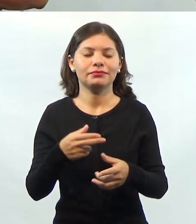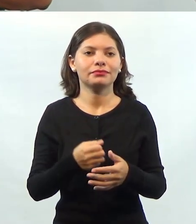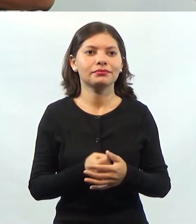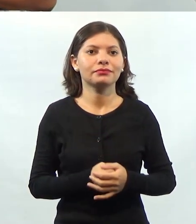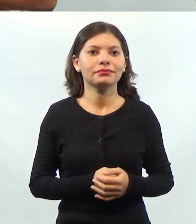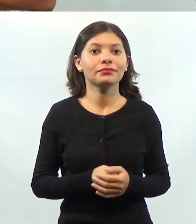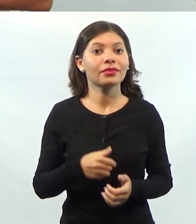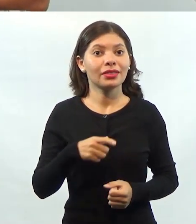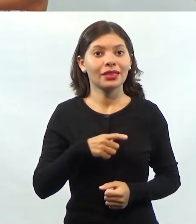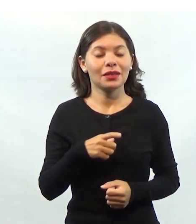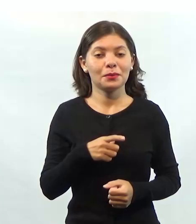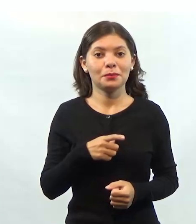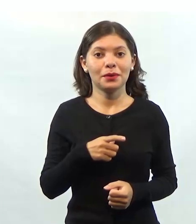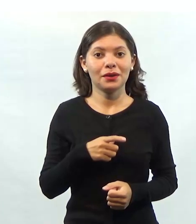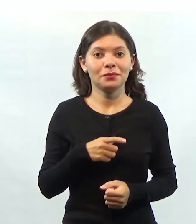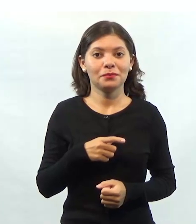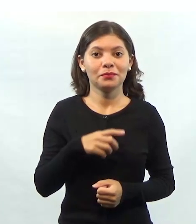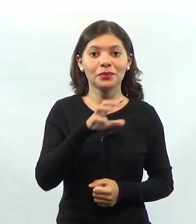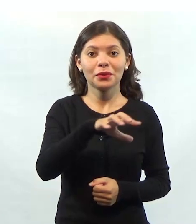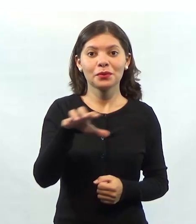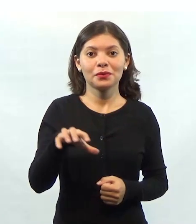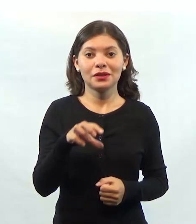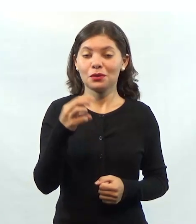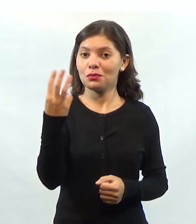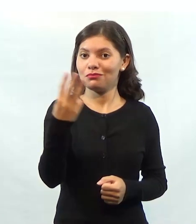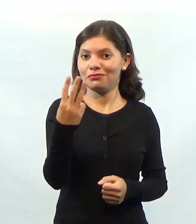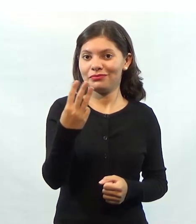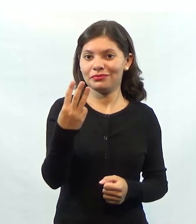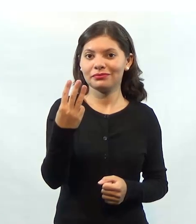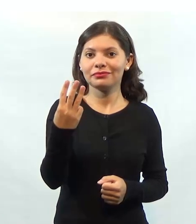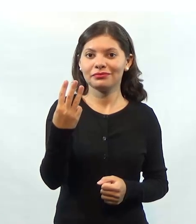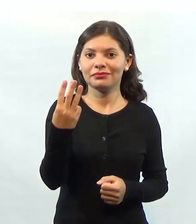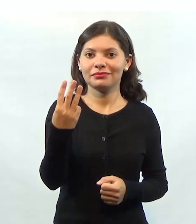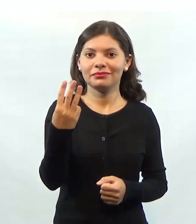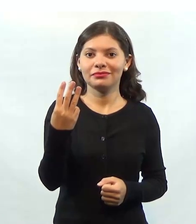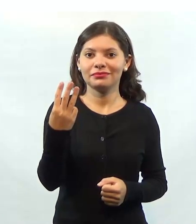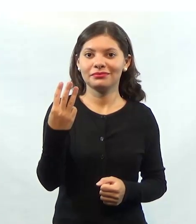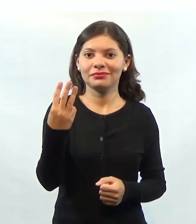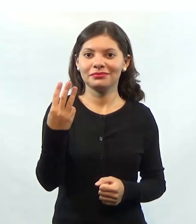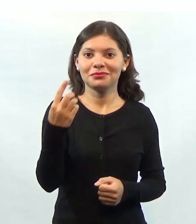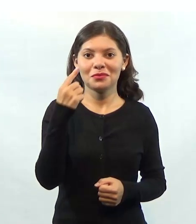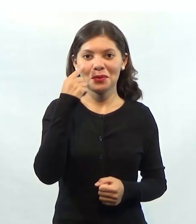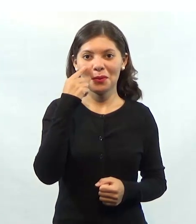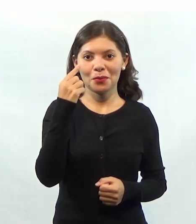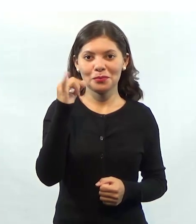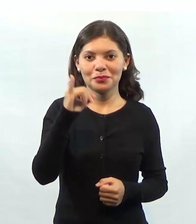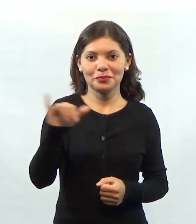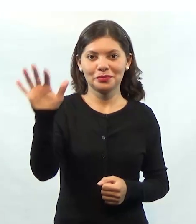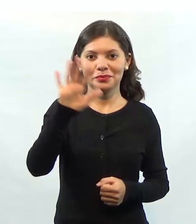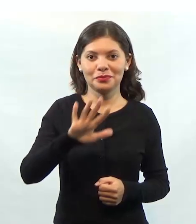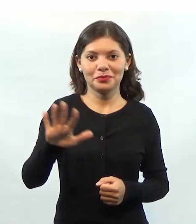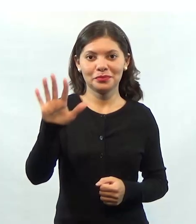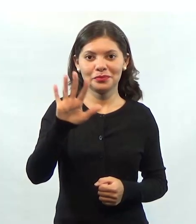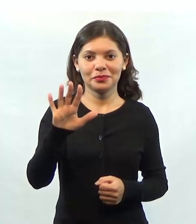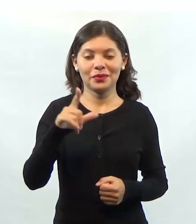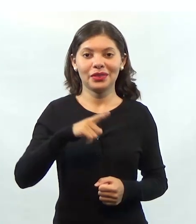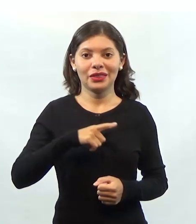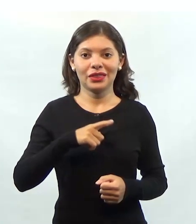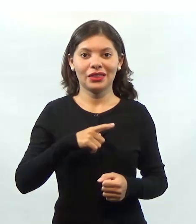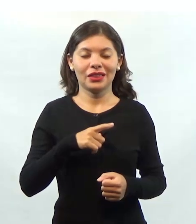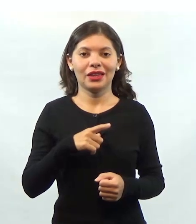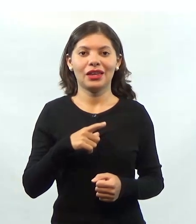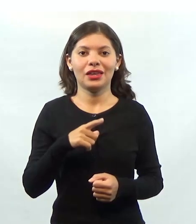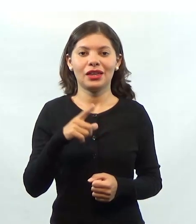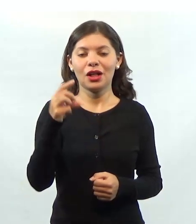E nós temos também o setor terciário. Aqui nós temos o